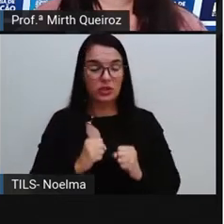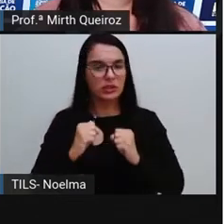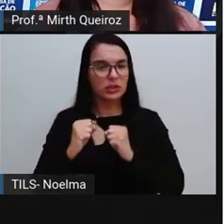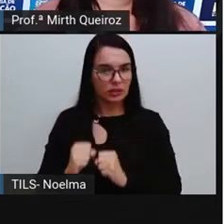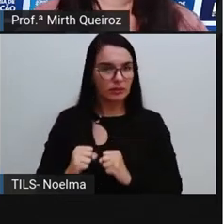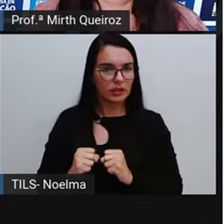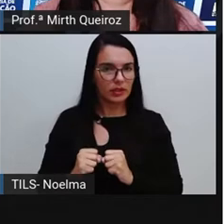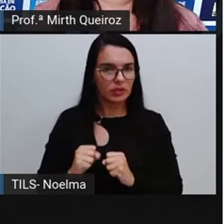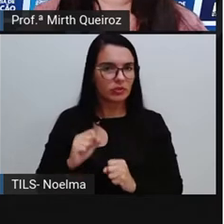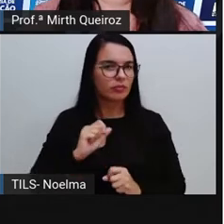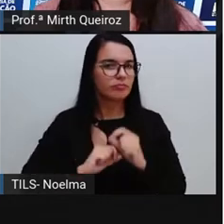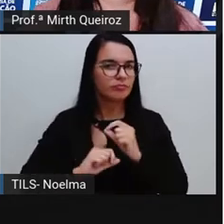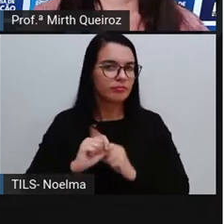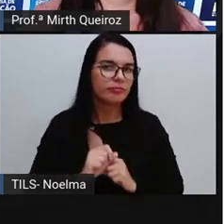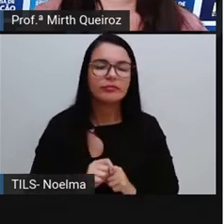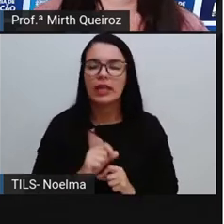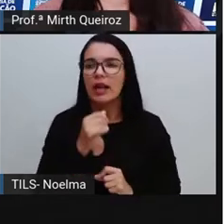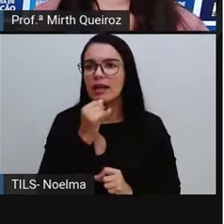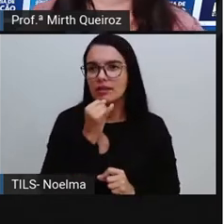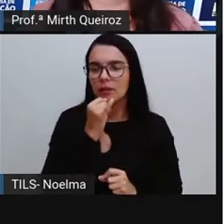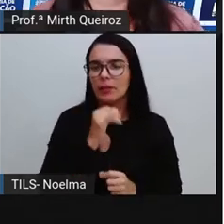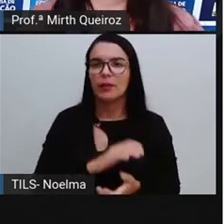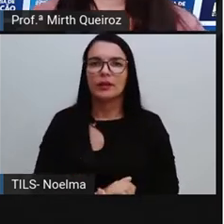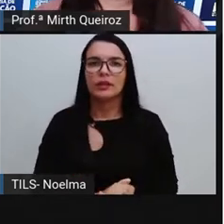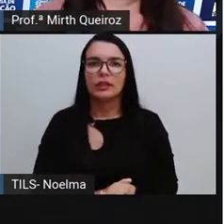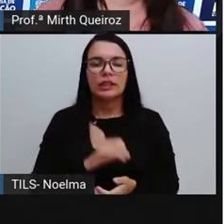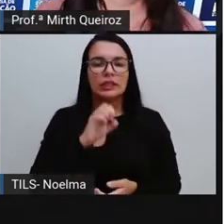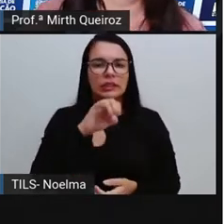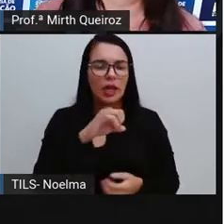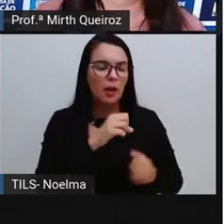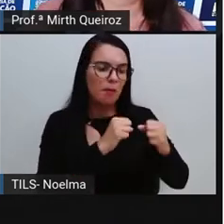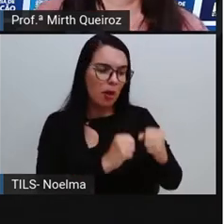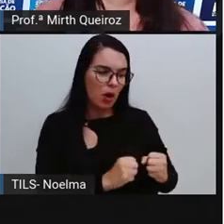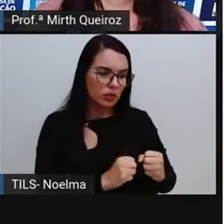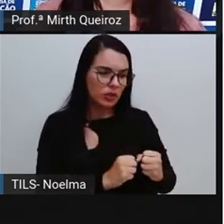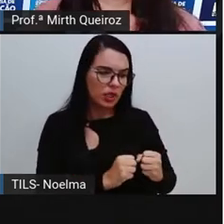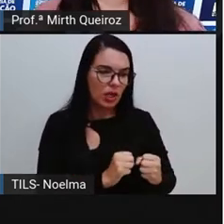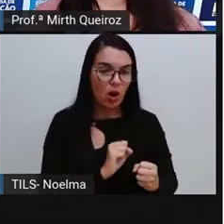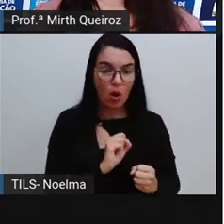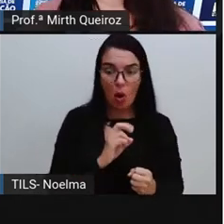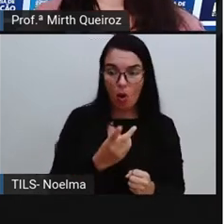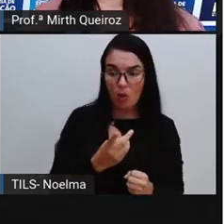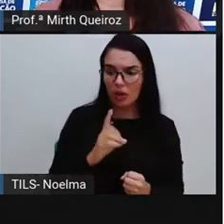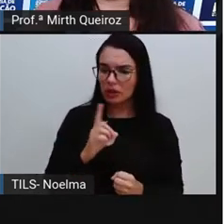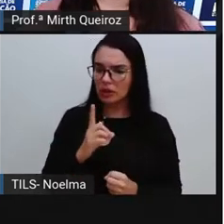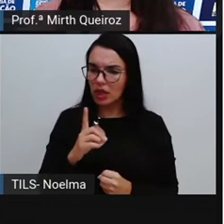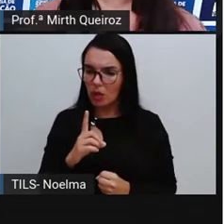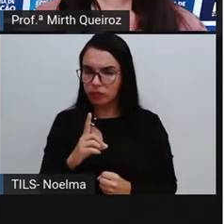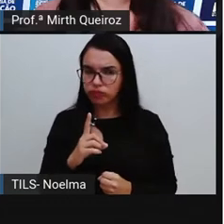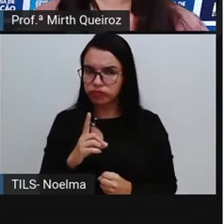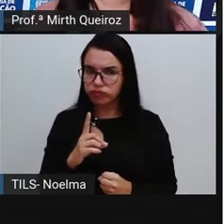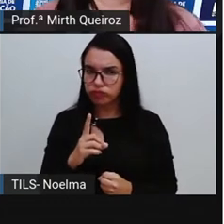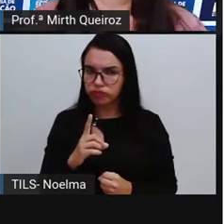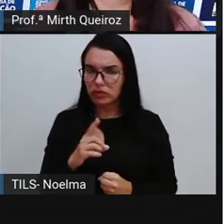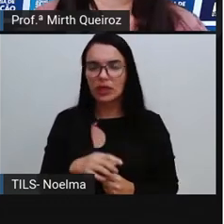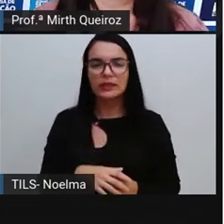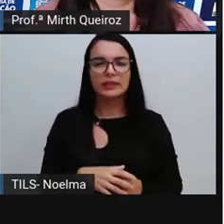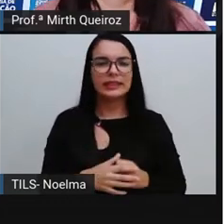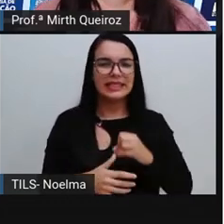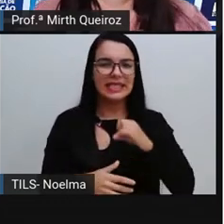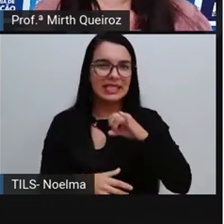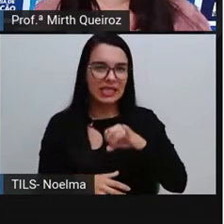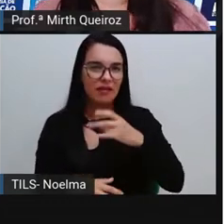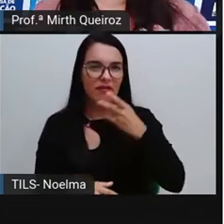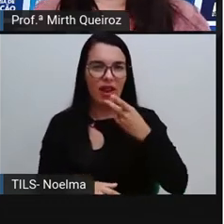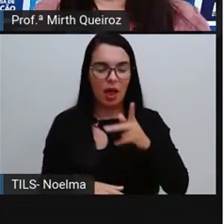seria a gente dizer se é possível ou impossível. Isso é possibilidade. Quando a gente fala sobre